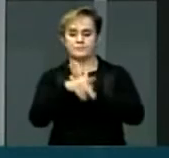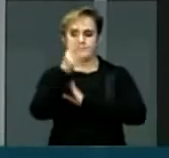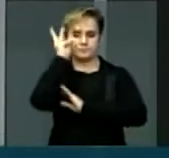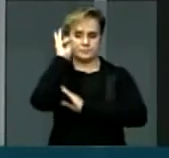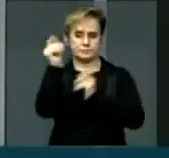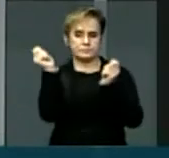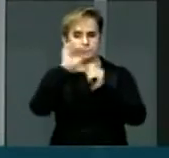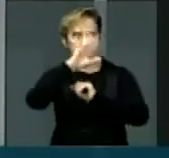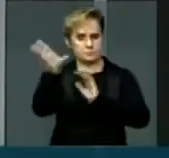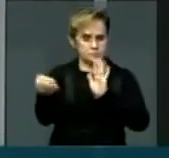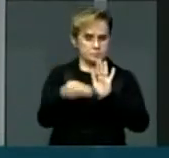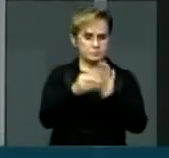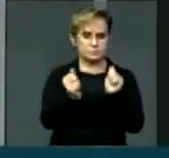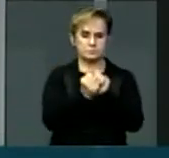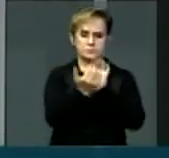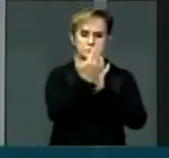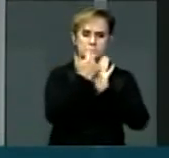se incorpore ao mapa do Brasil. Muito obrigado.